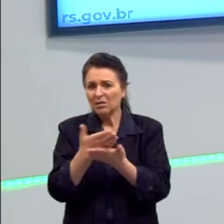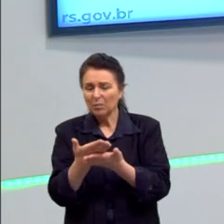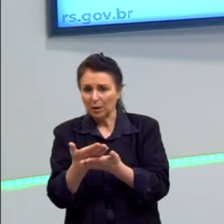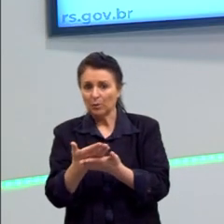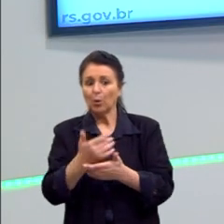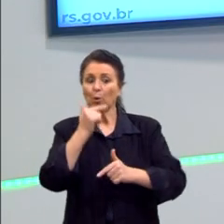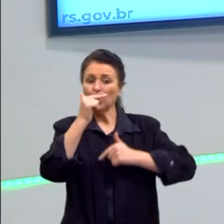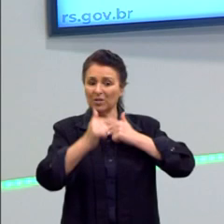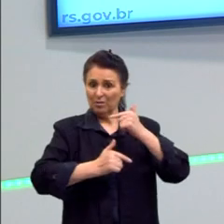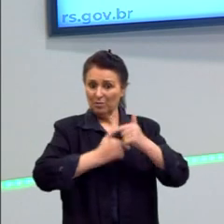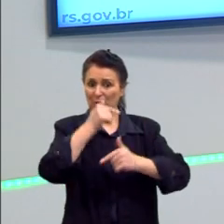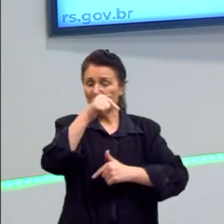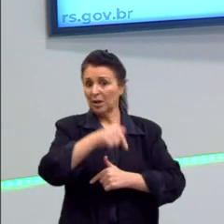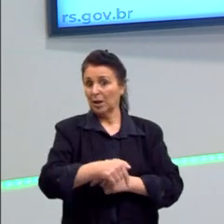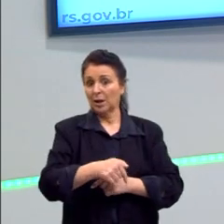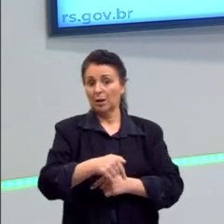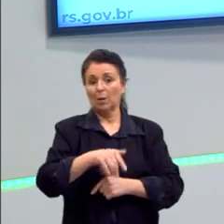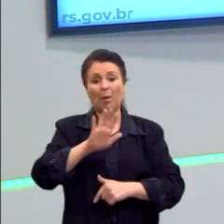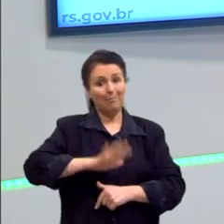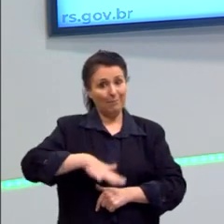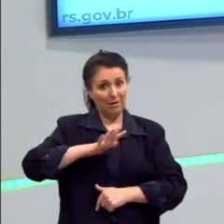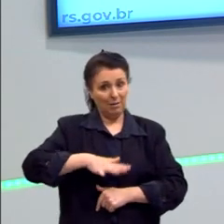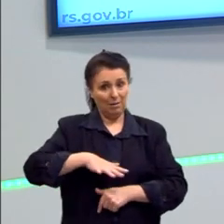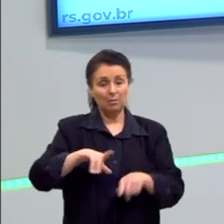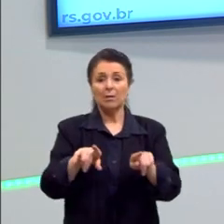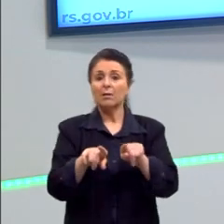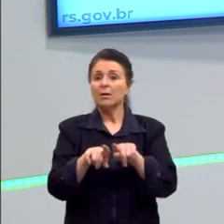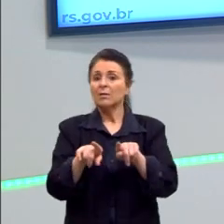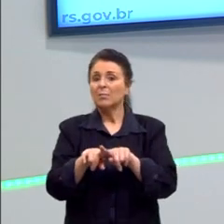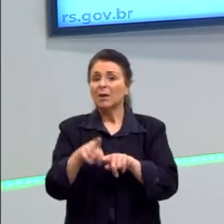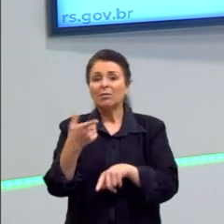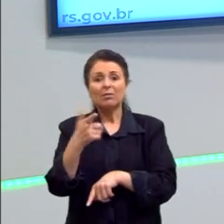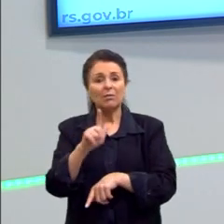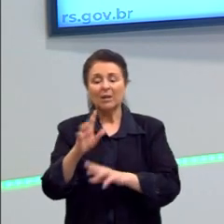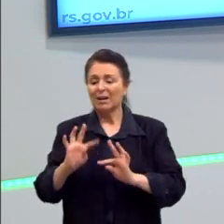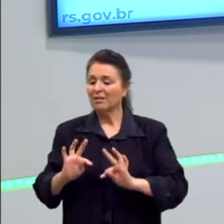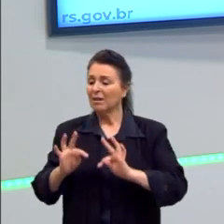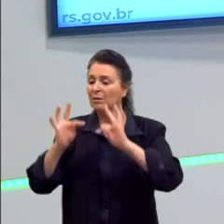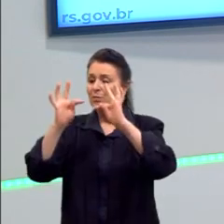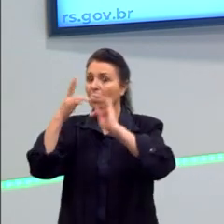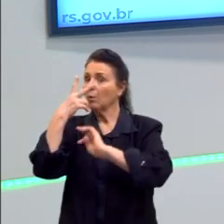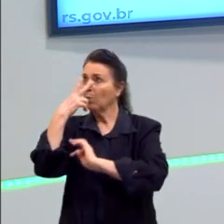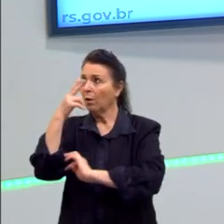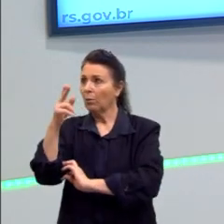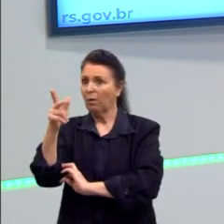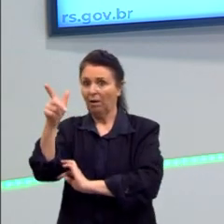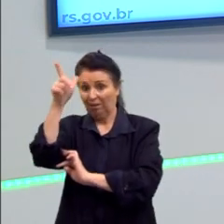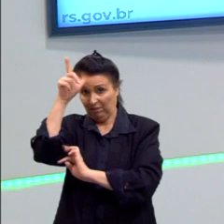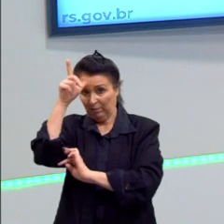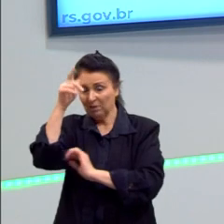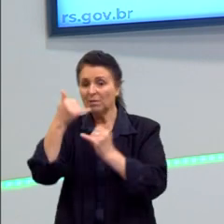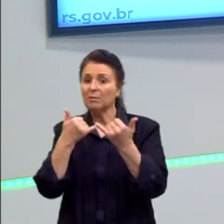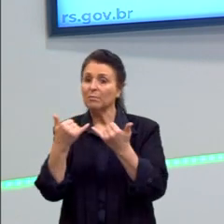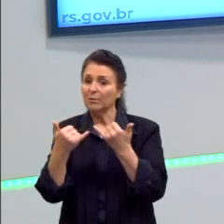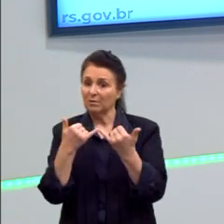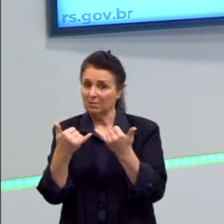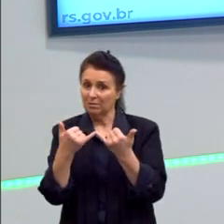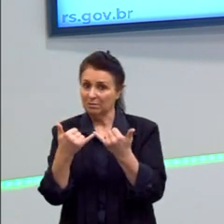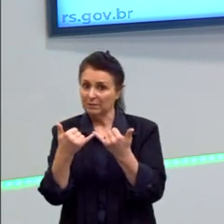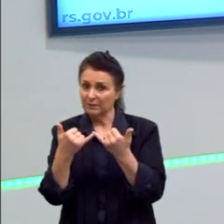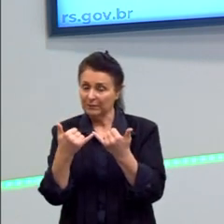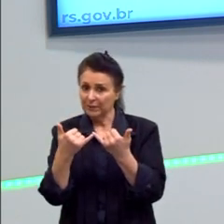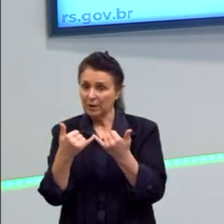obra não é tão barata como nós também não temos a tecnologia, por exemplo, que a Alemanha possui. Então, que